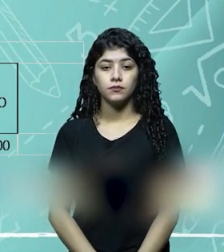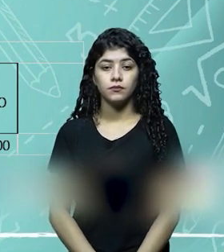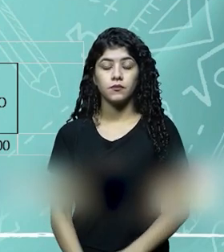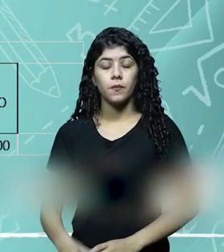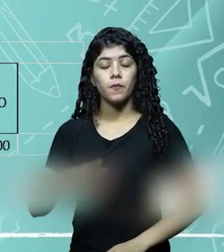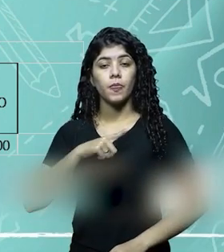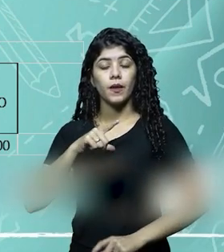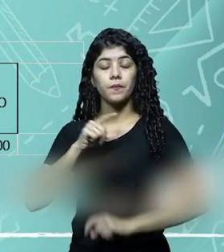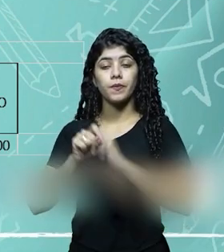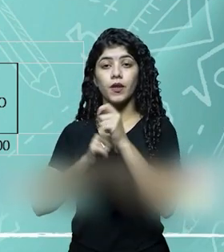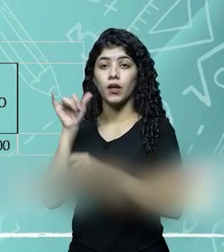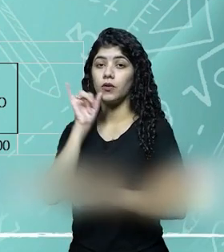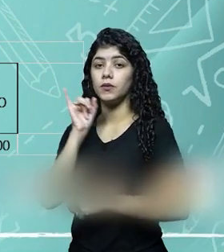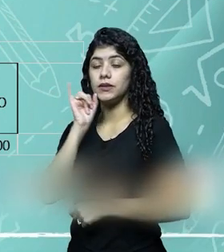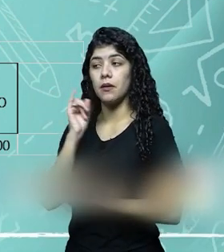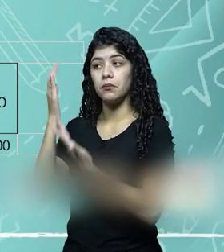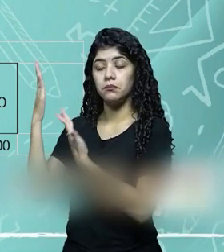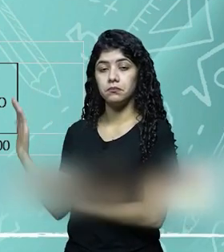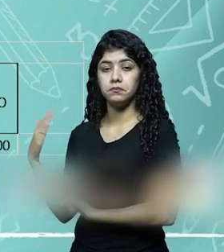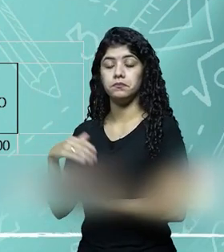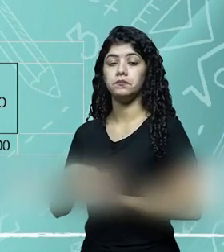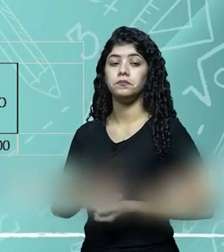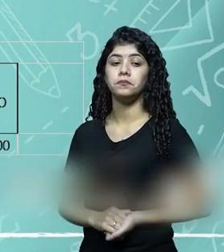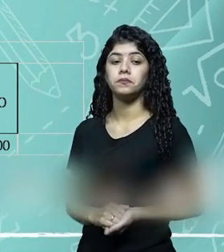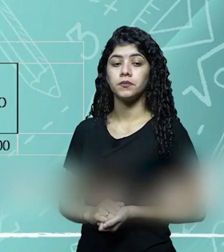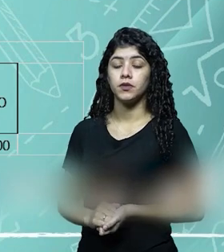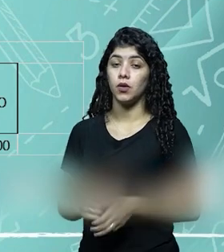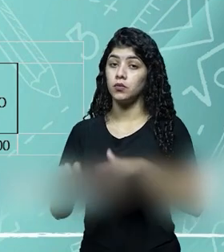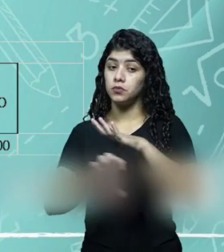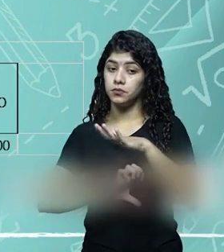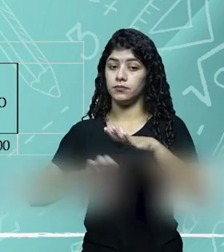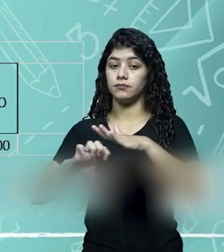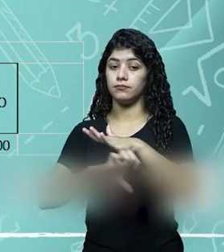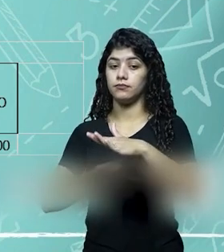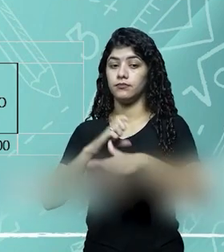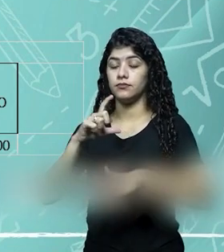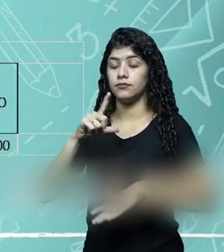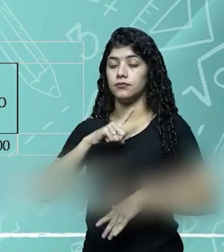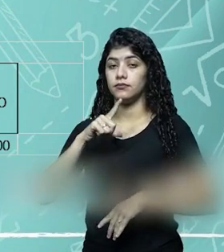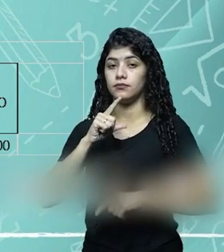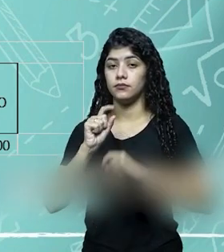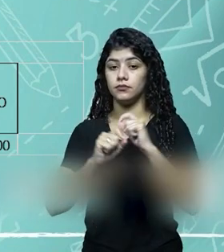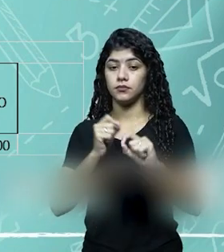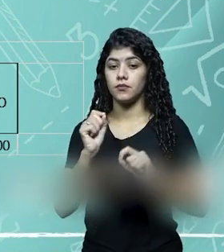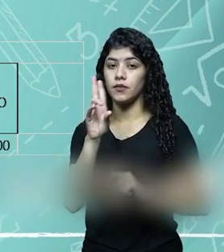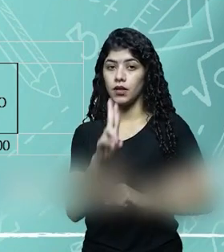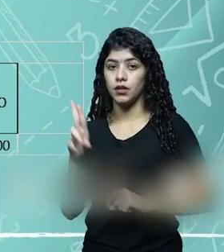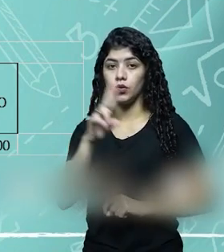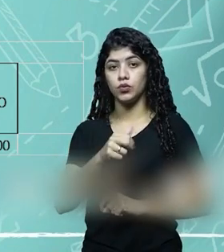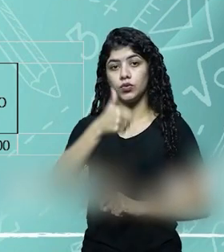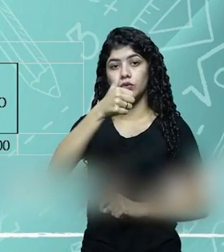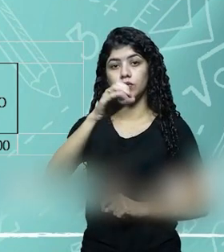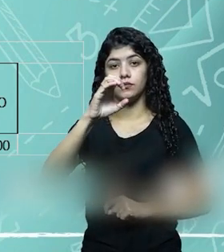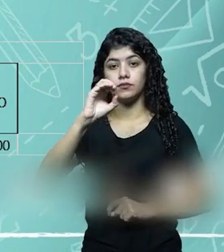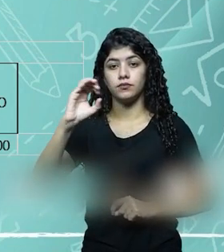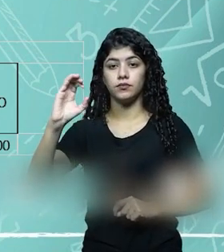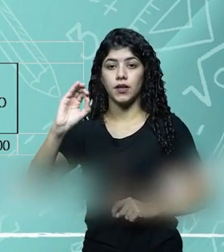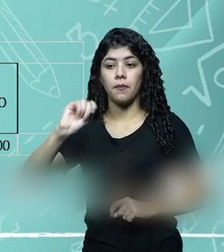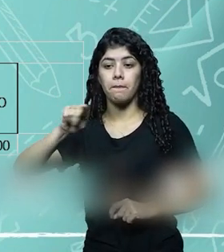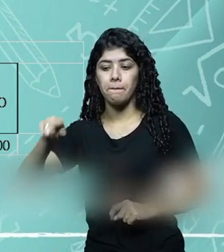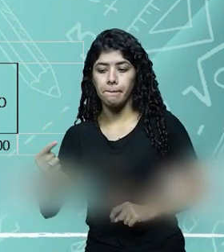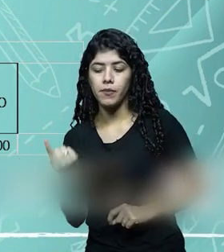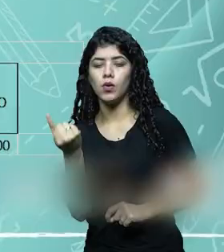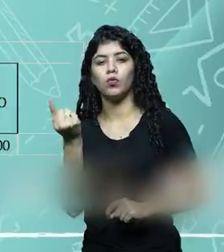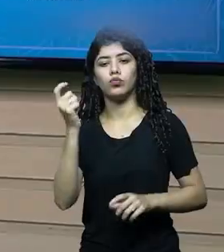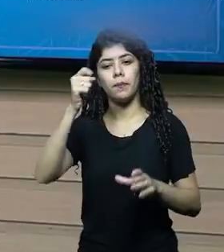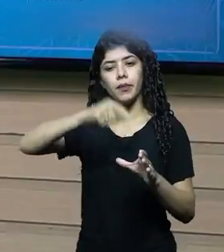como exemplo a seguinte situação. Uma empresa, ela gasta 100 mil reais no plantio